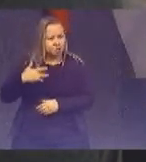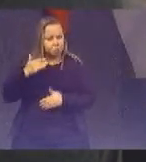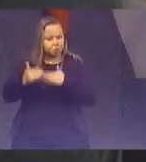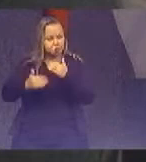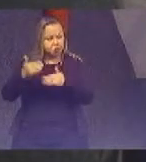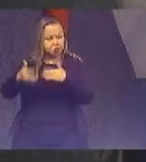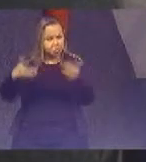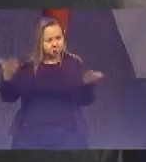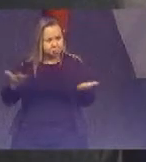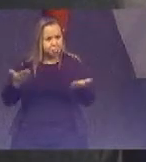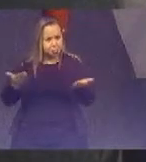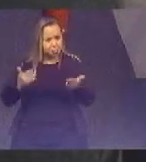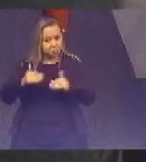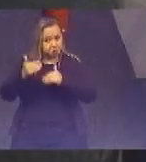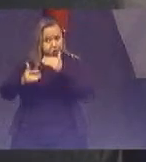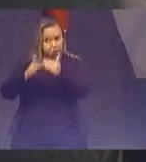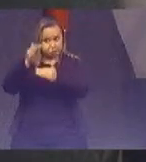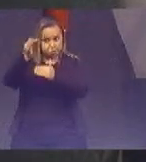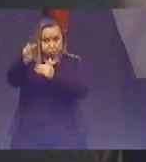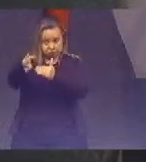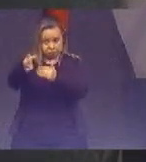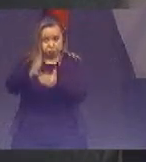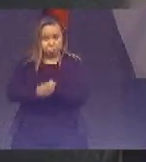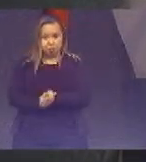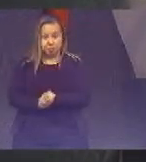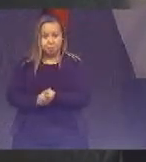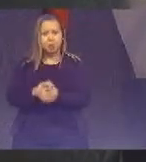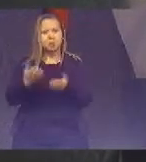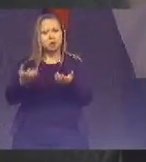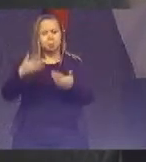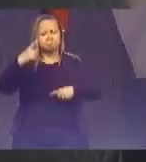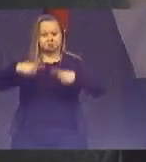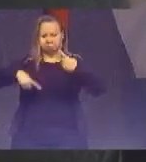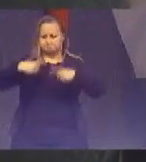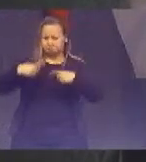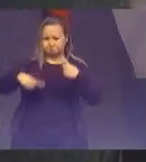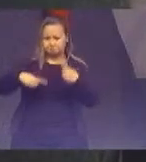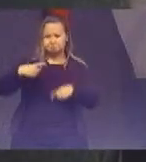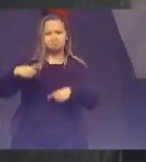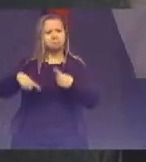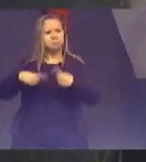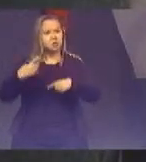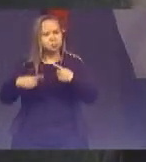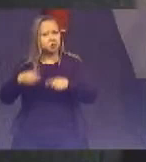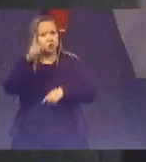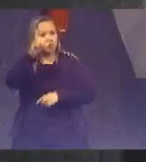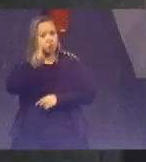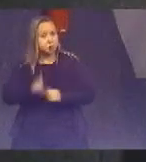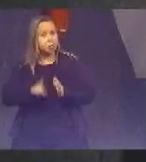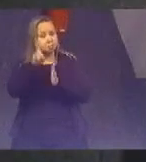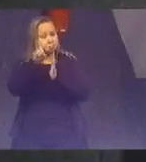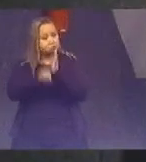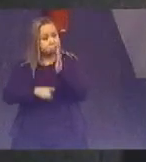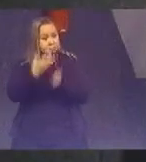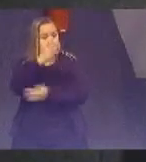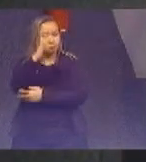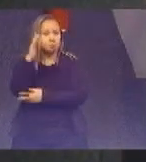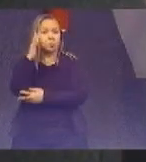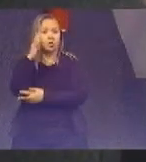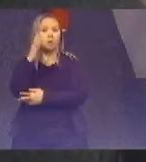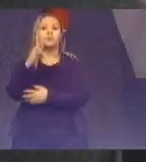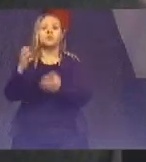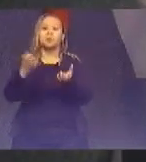atual e a geração futura que é discutir o direito ambiental e quero